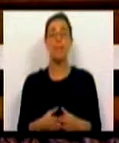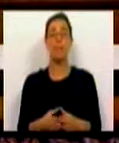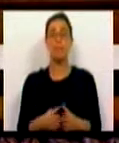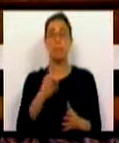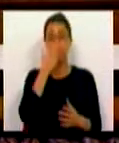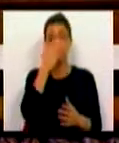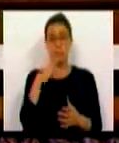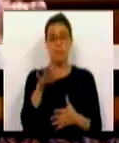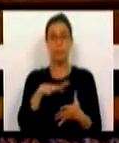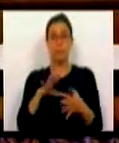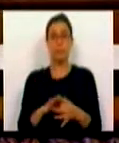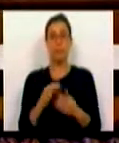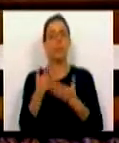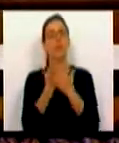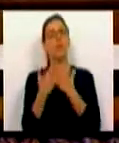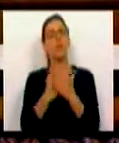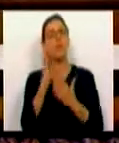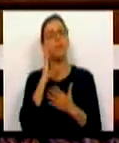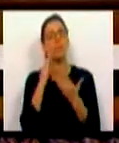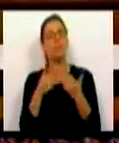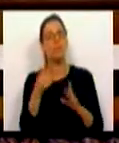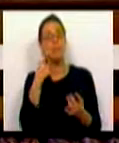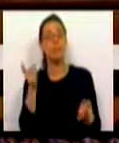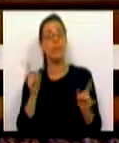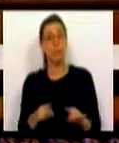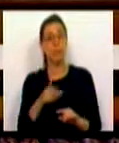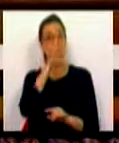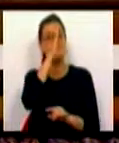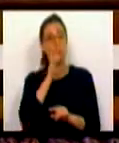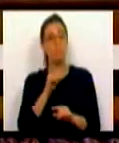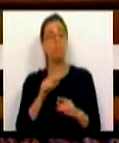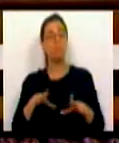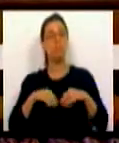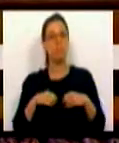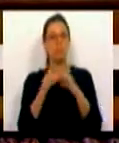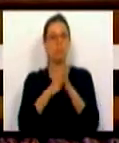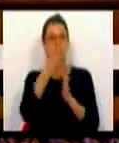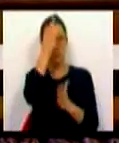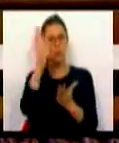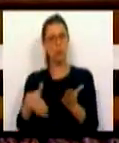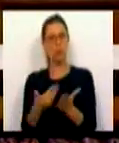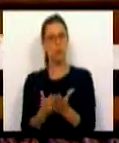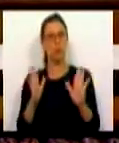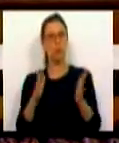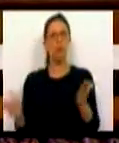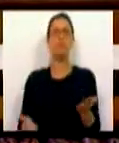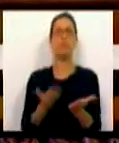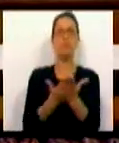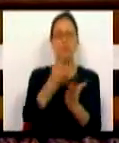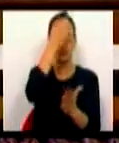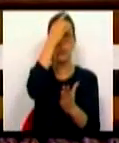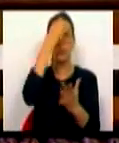no contexto, enfim, da negociação que está aberta, e que, repito, o Governo está aberto a todas as sugestões, foram apresentadas